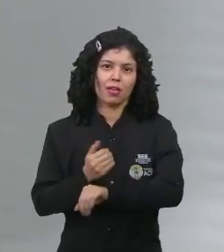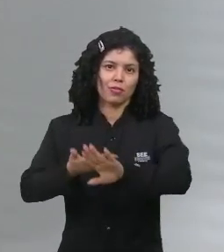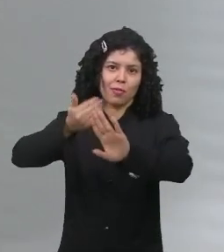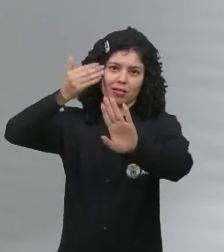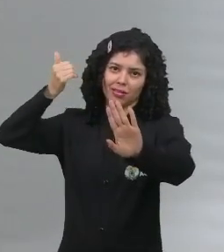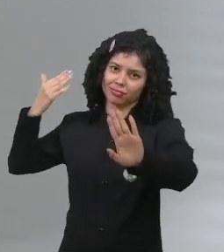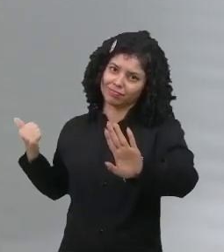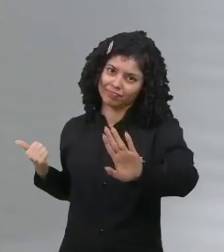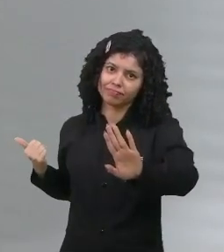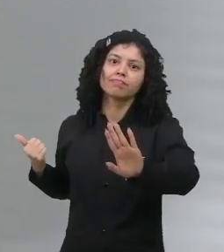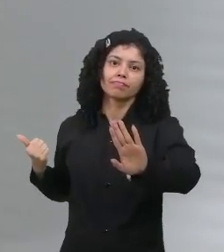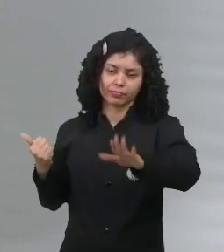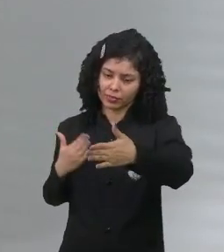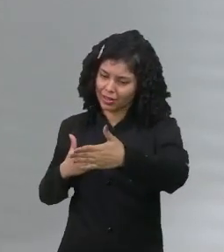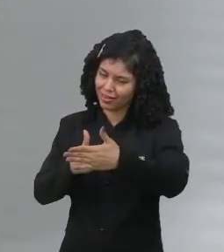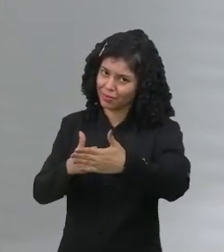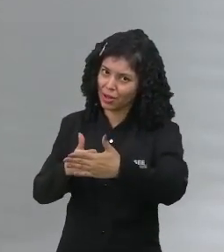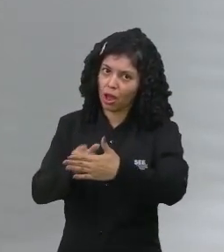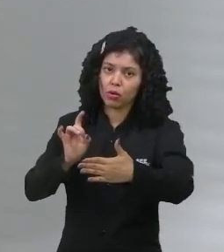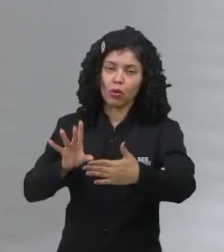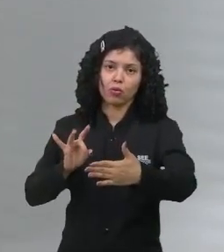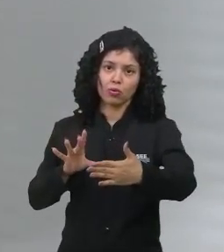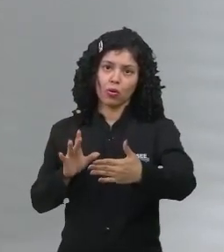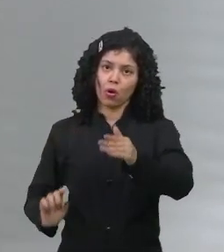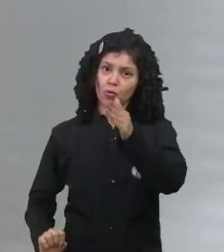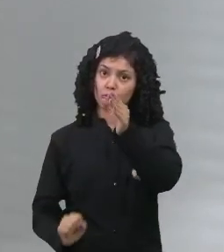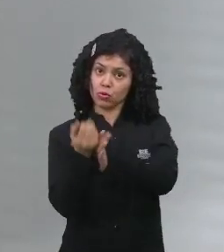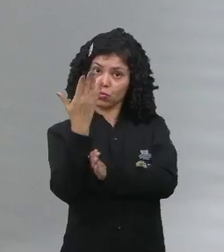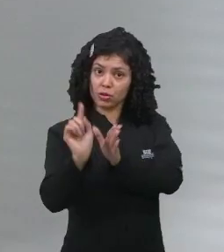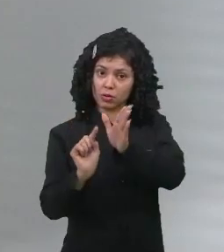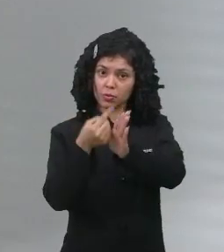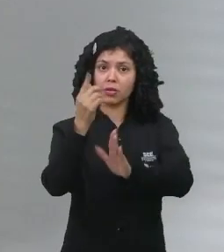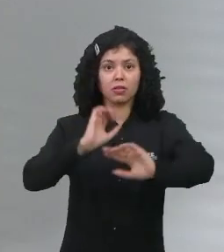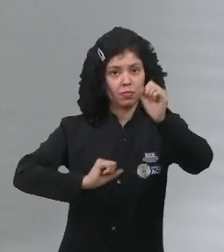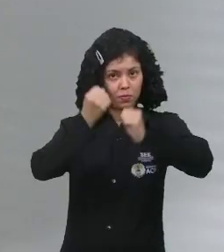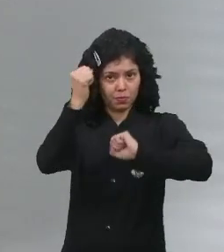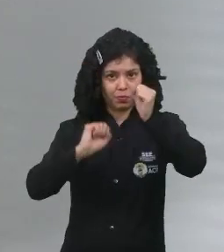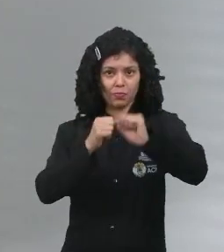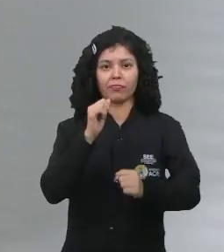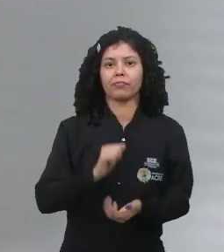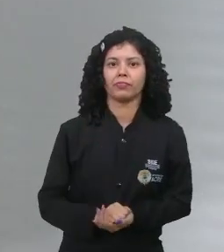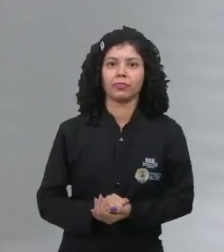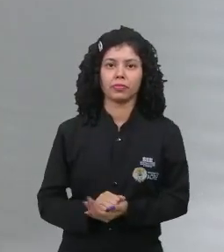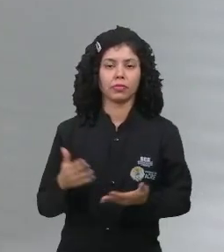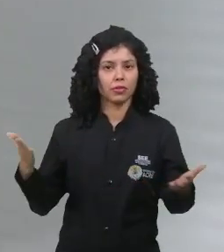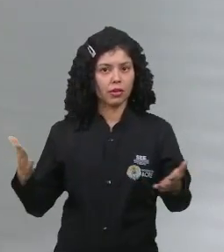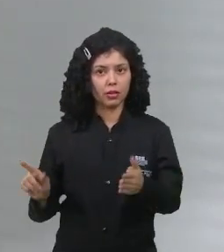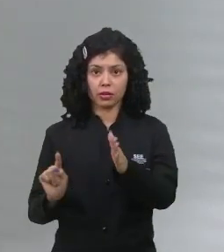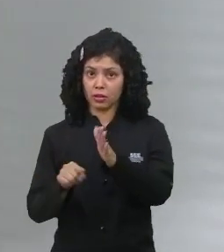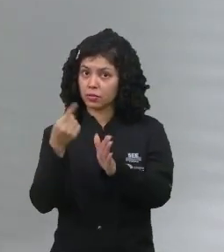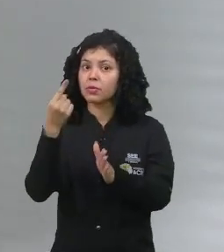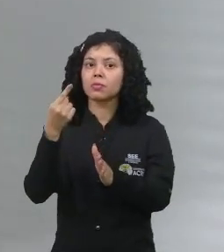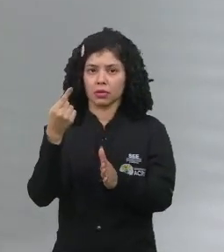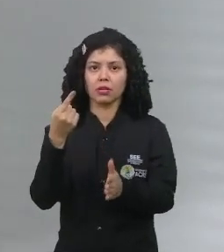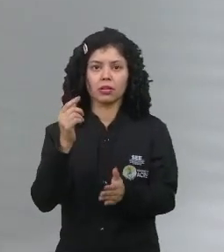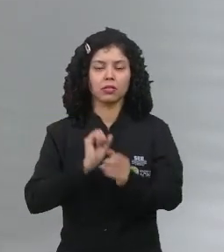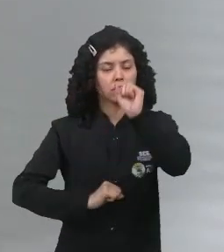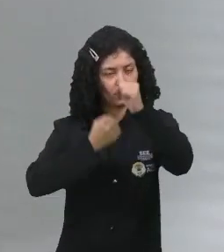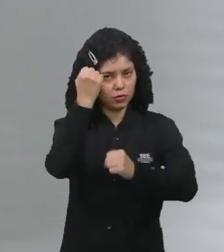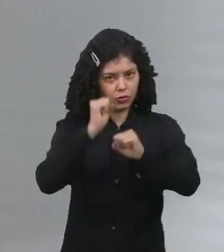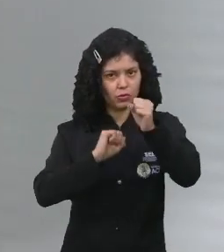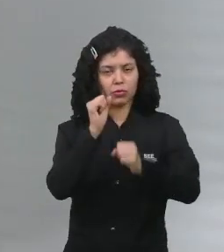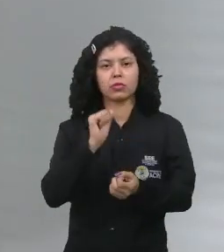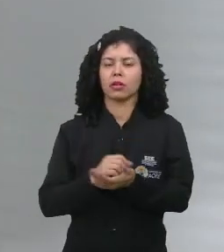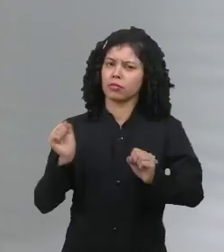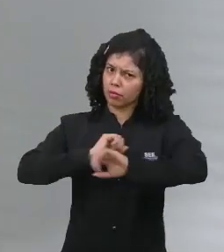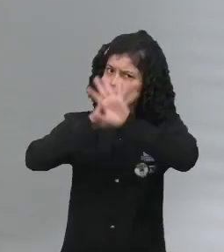passado, limitada somente ao surgimento das primeiras fábricas e também das primeiras indústrias e,